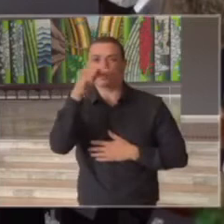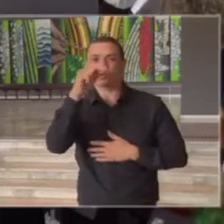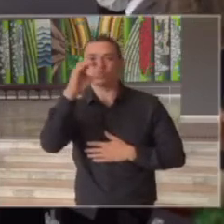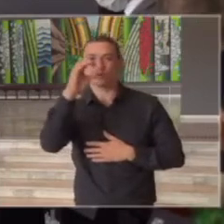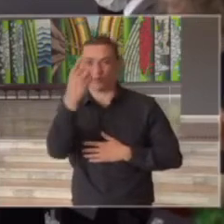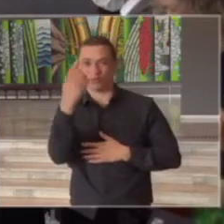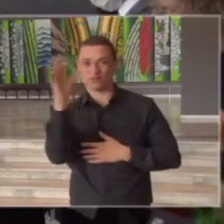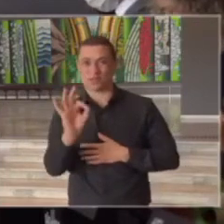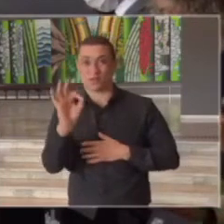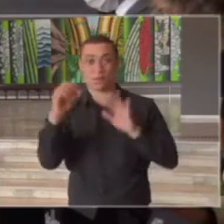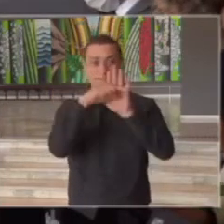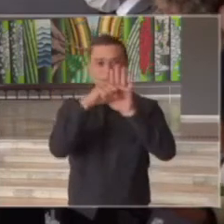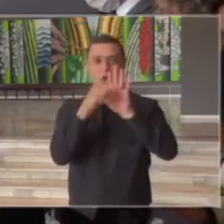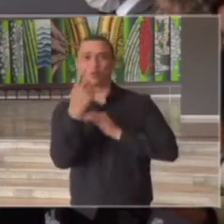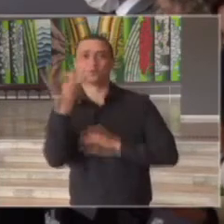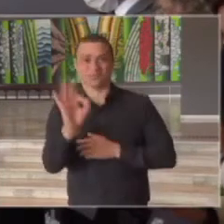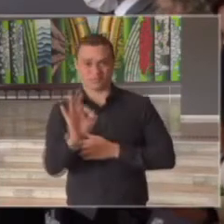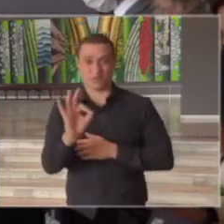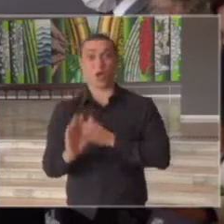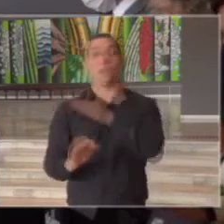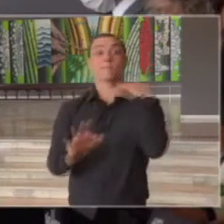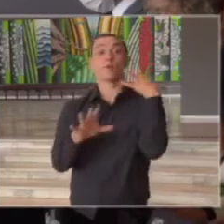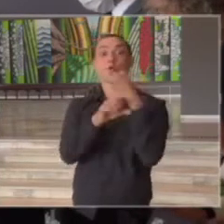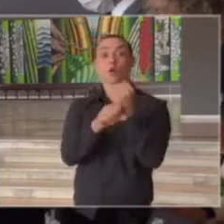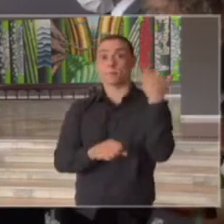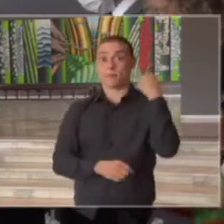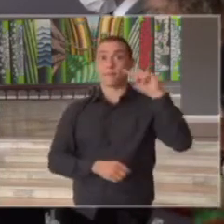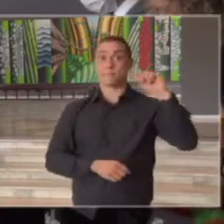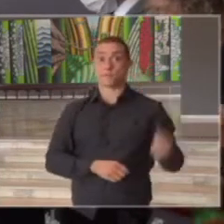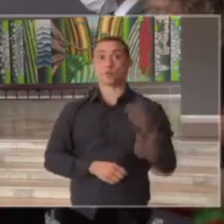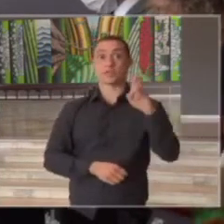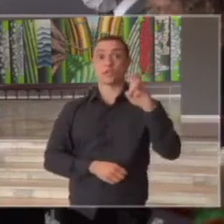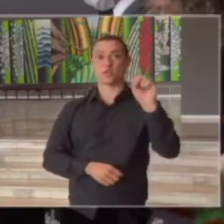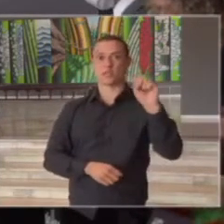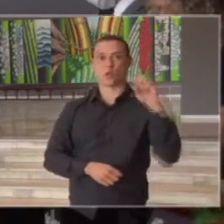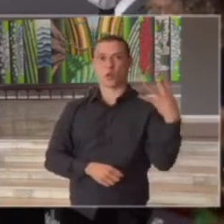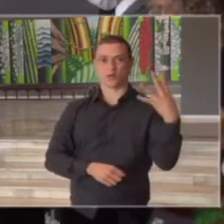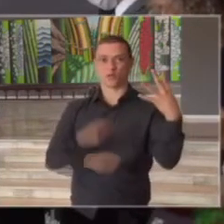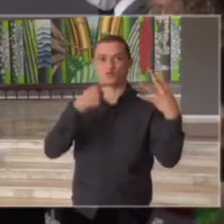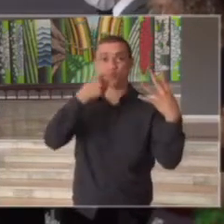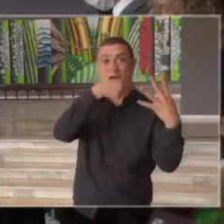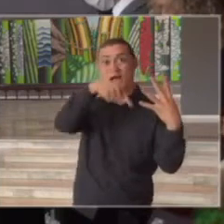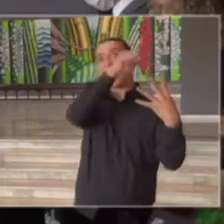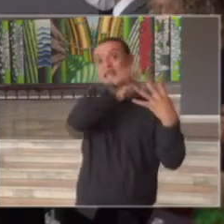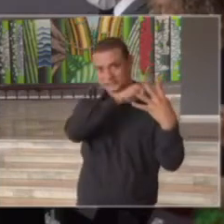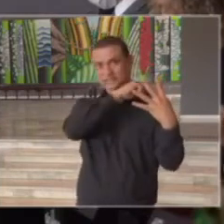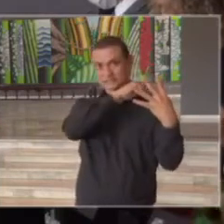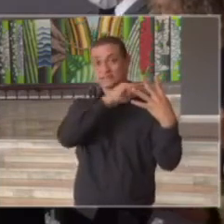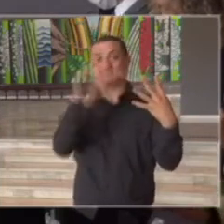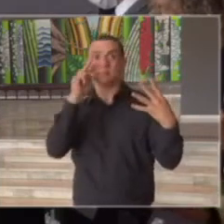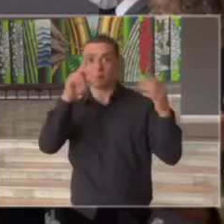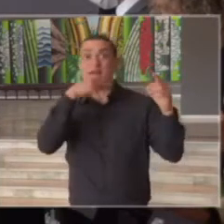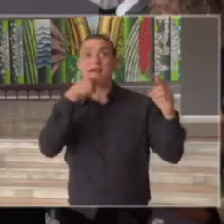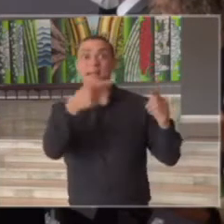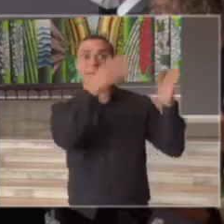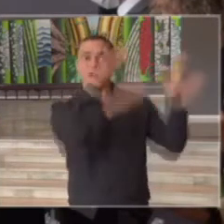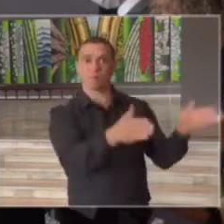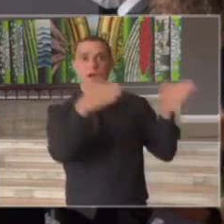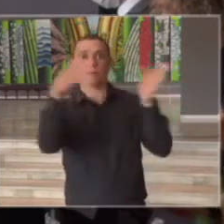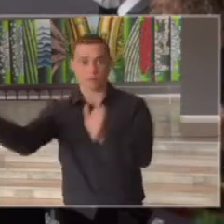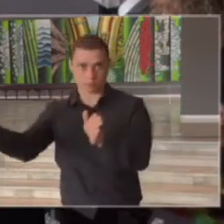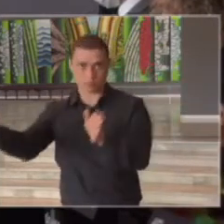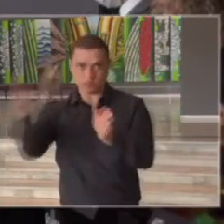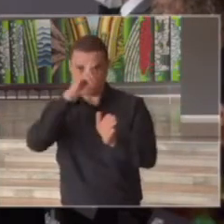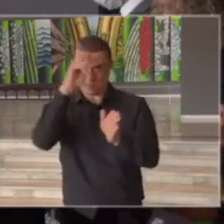em óbitos nós fomos de 1.584 óbitos na semana anterior a gente está sempre olhando a média corrida